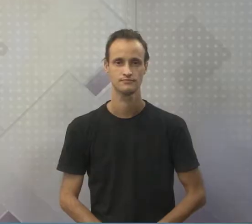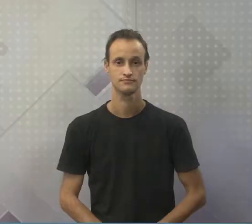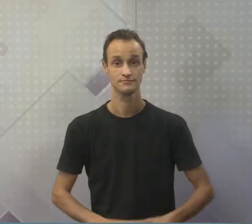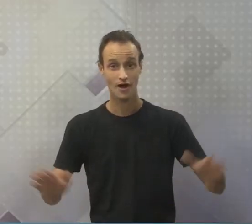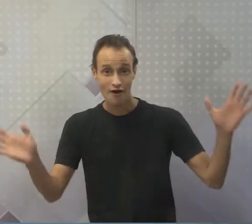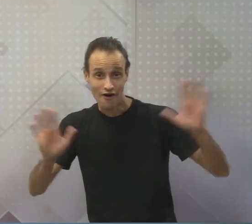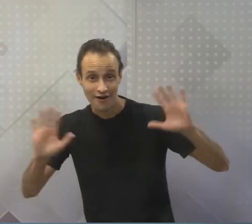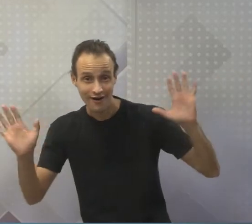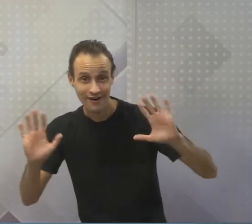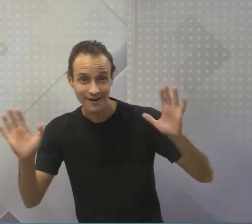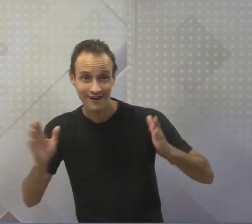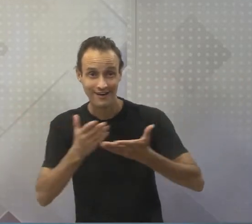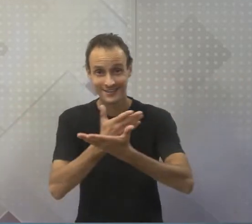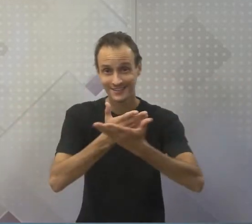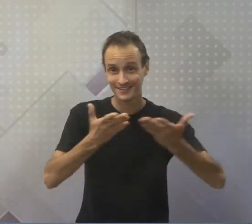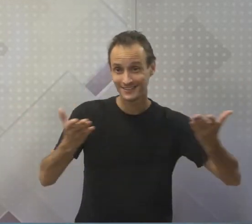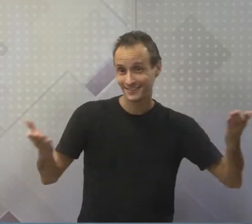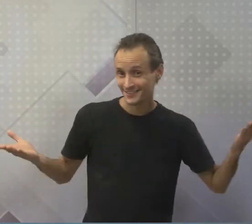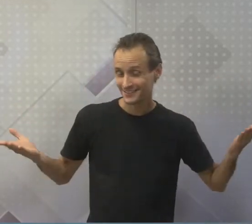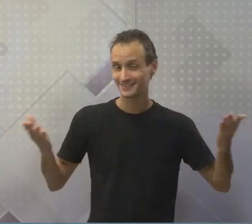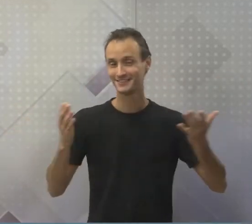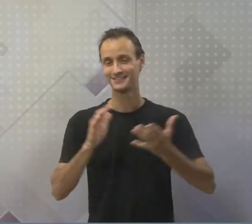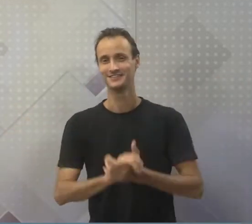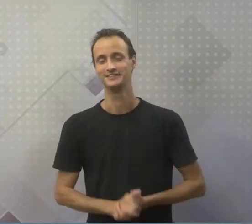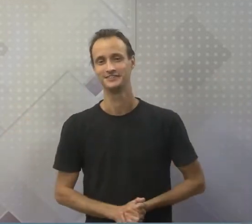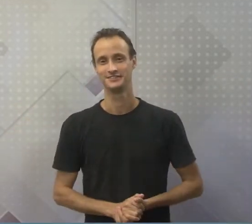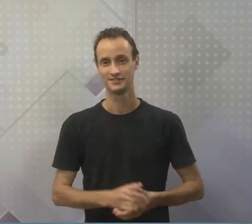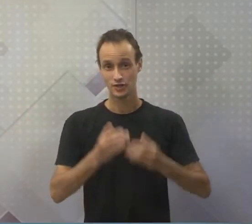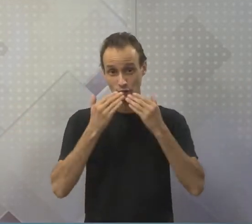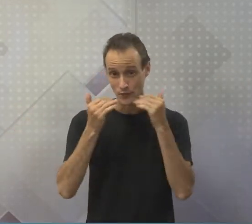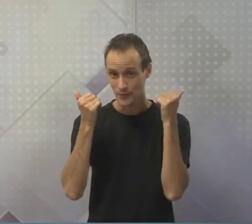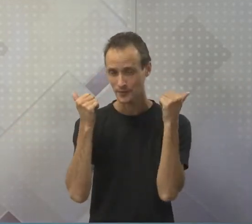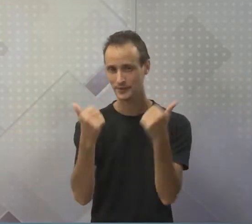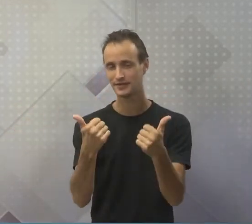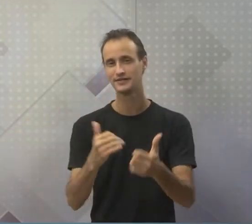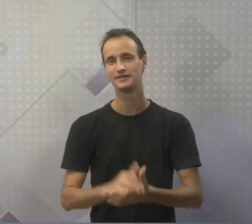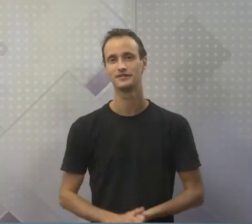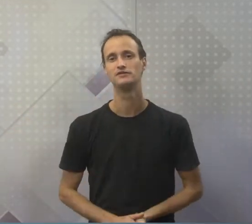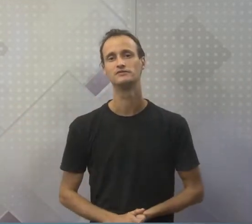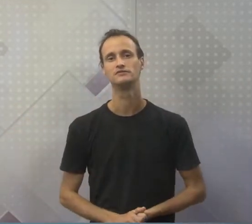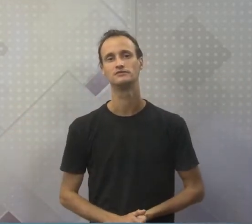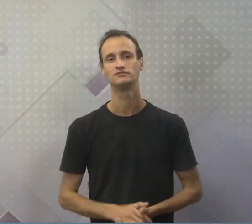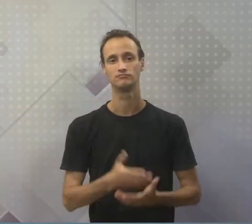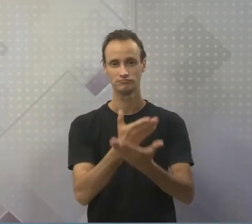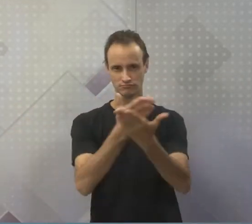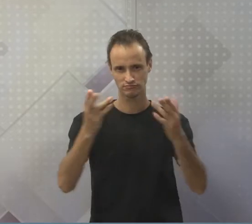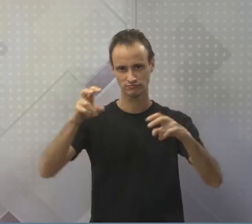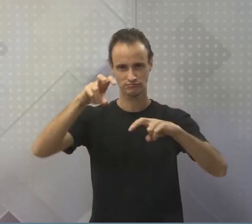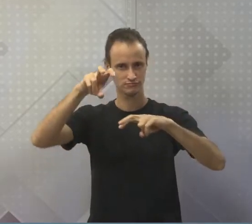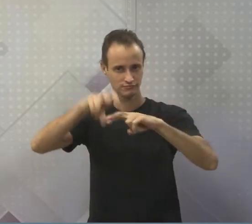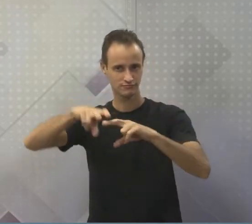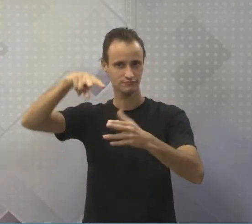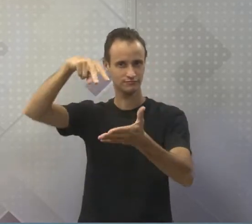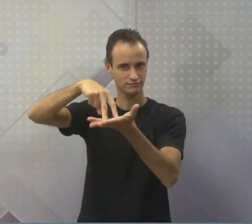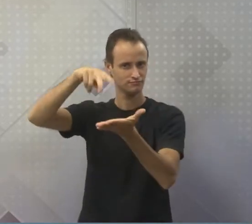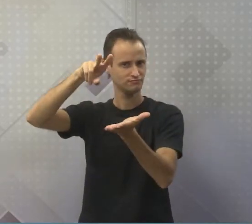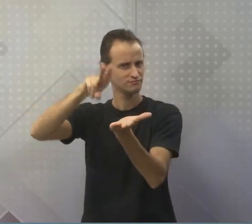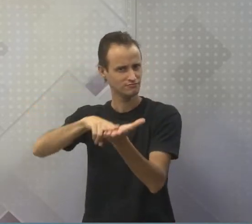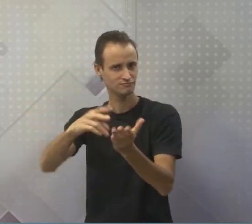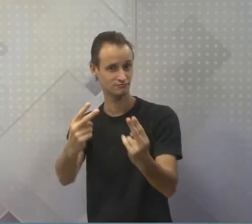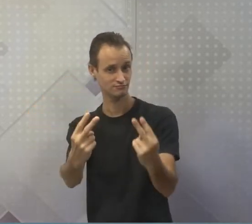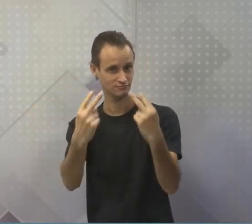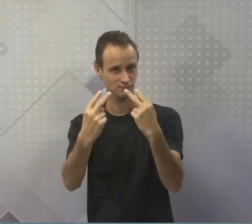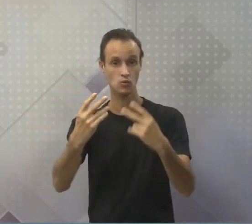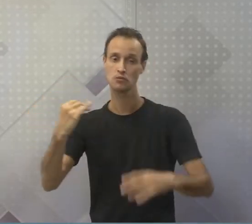Olá, amiguinhos! Tudo bem? Estão sentados, deitados ou em pé? Tanto faz!